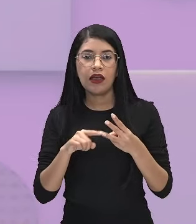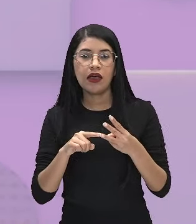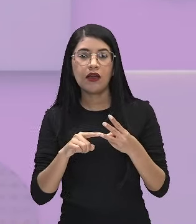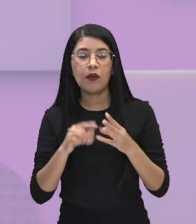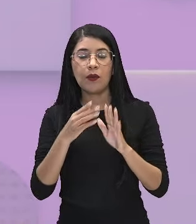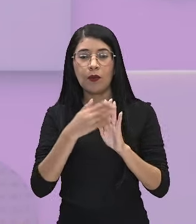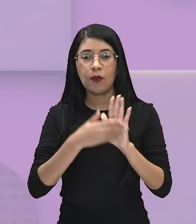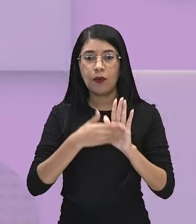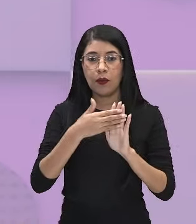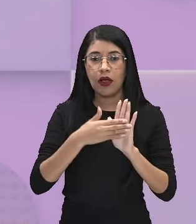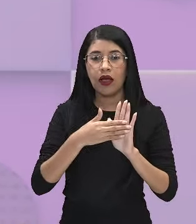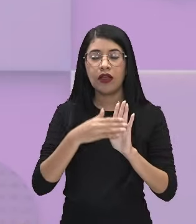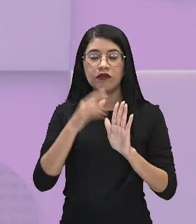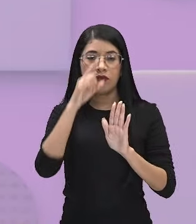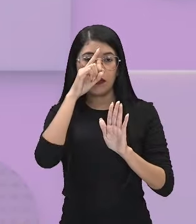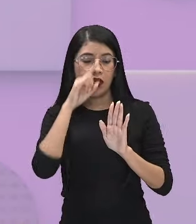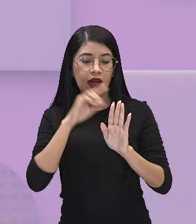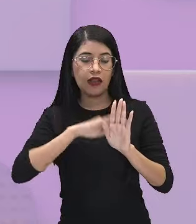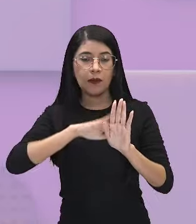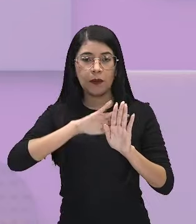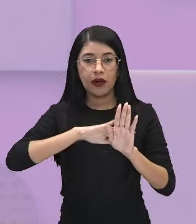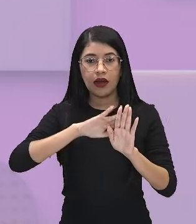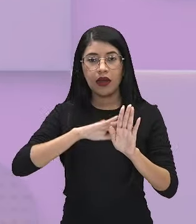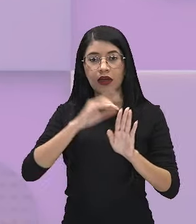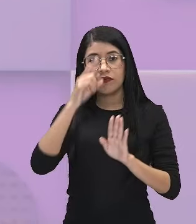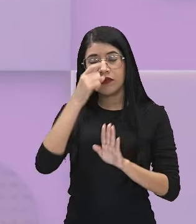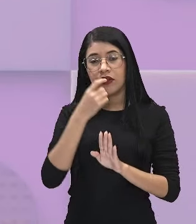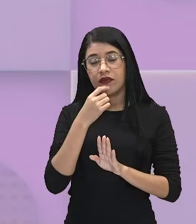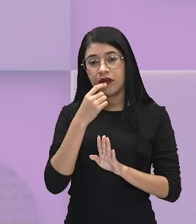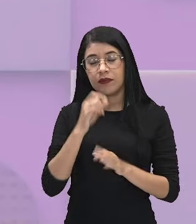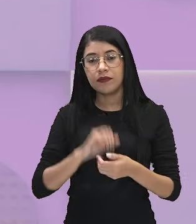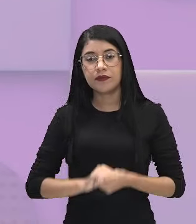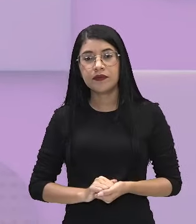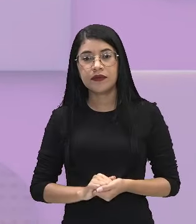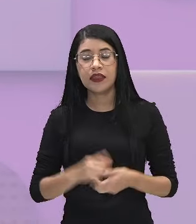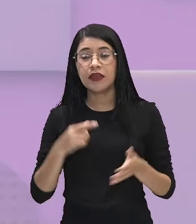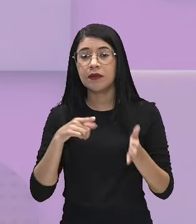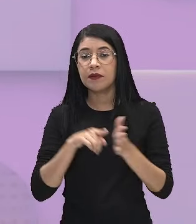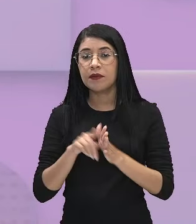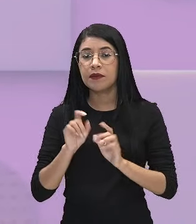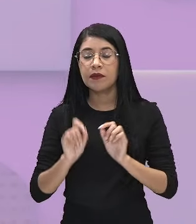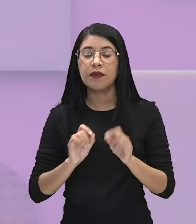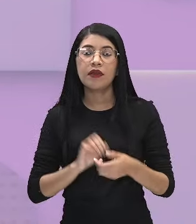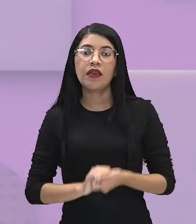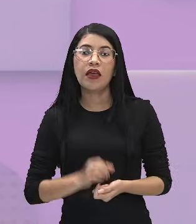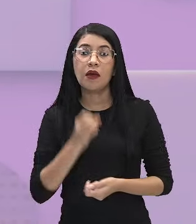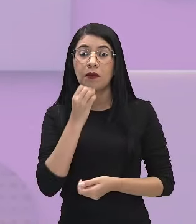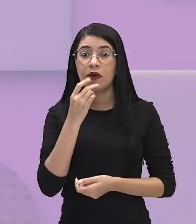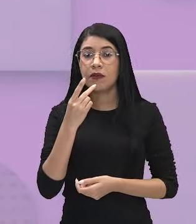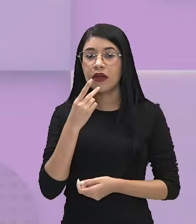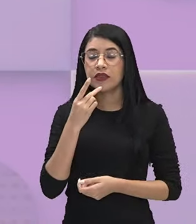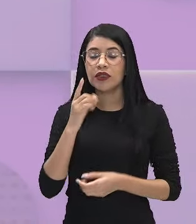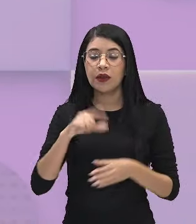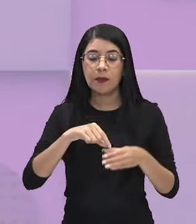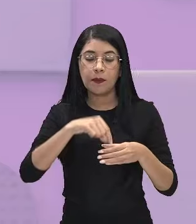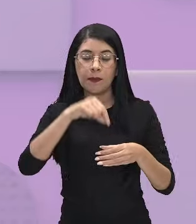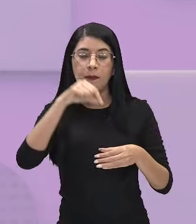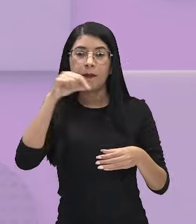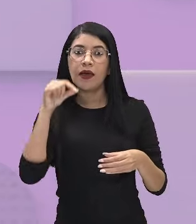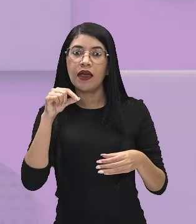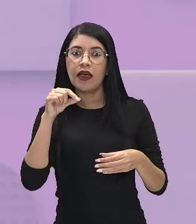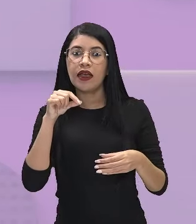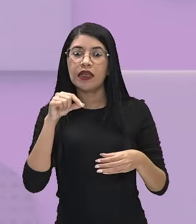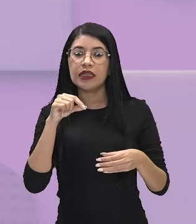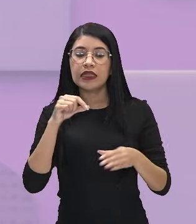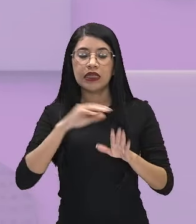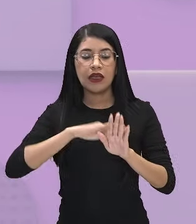de um lado é vermelho, do outro é amarelo. Olha só. Aí a pergunta é qual a probabilidade de retirar essa carta, né? E um